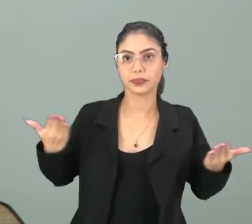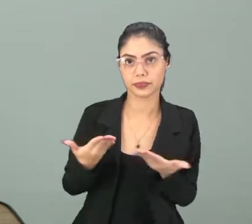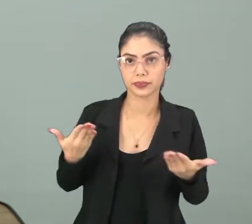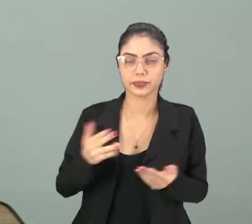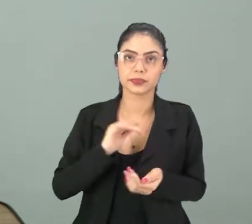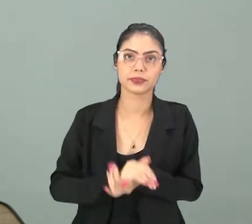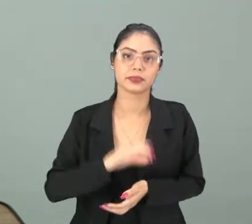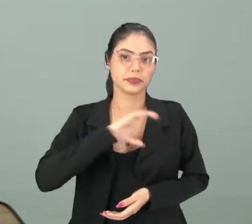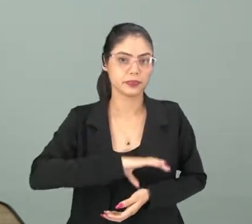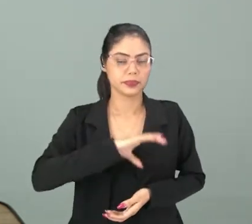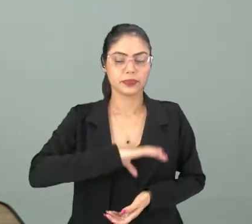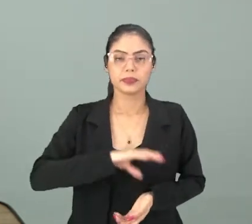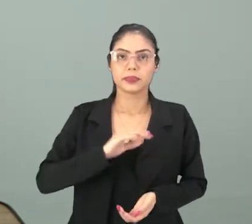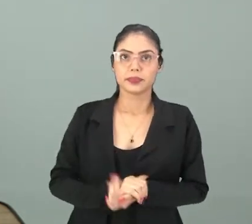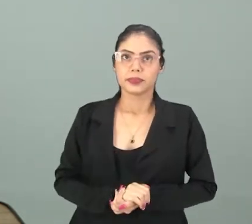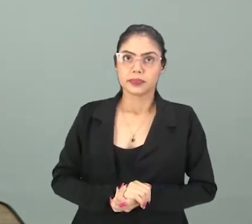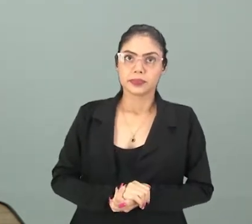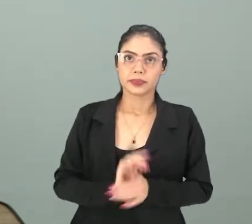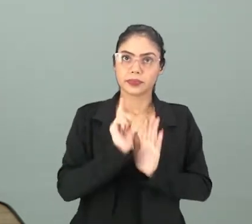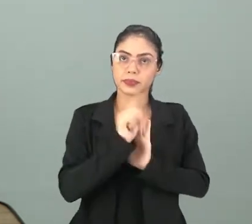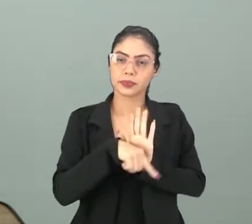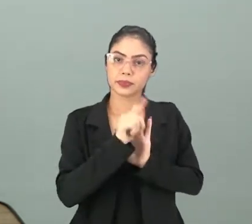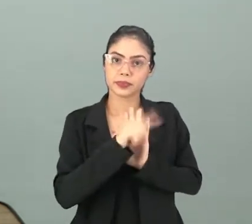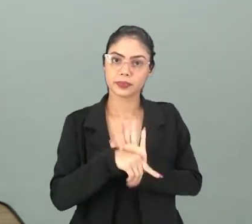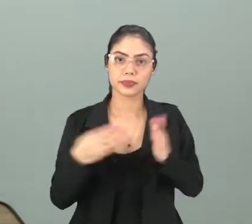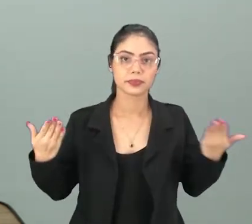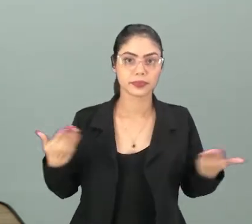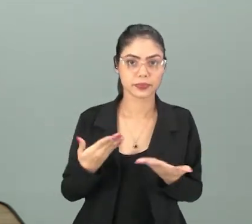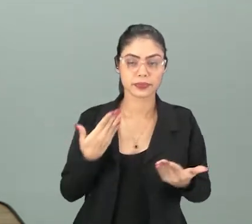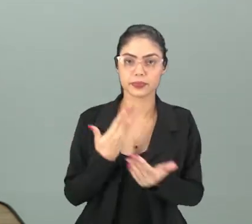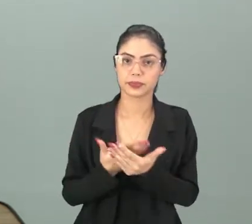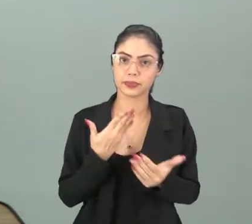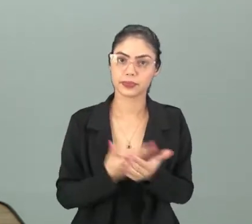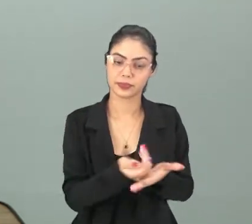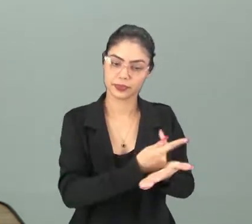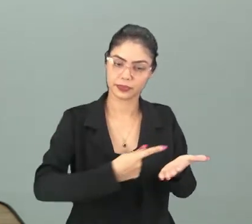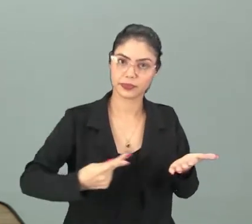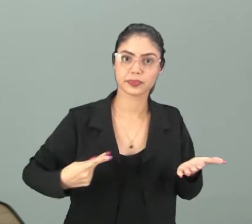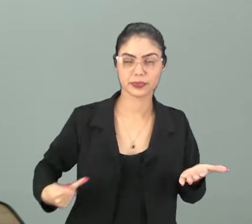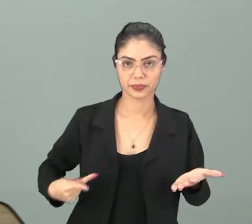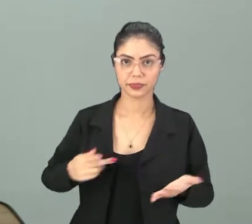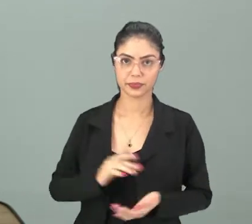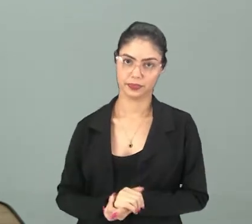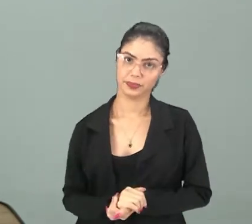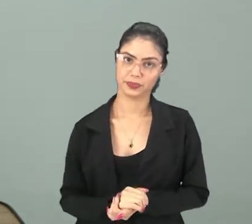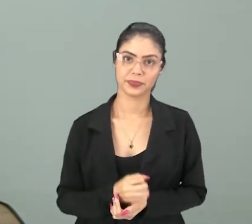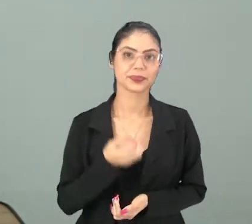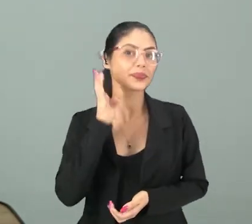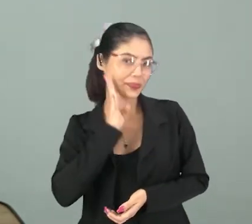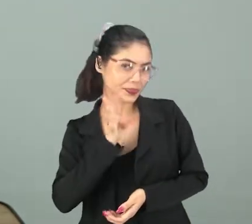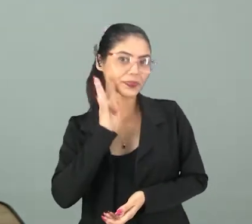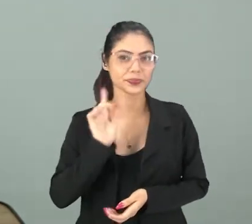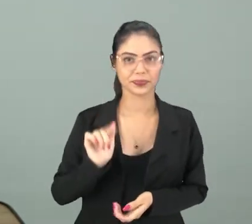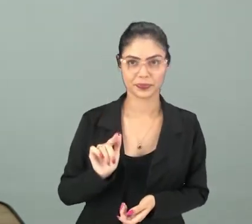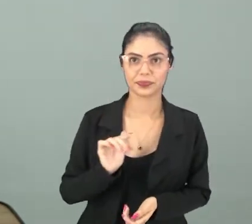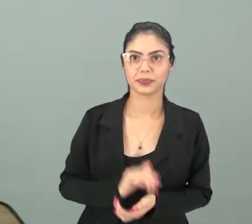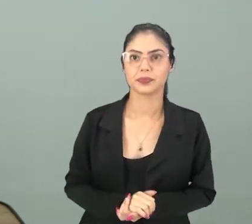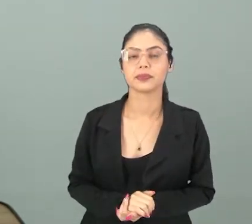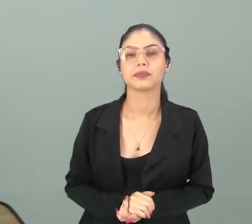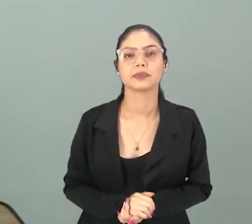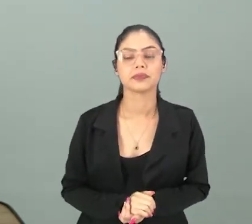hoje é de língua portuguesa e o gênero que nós vamos estudar hoje é poemas, bem legal né?